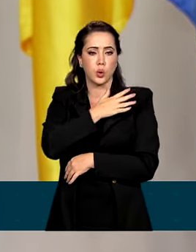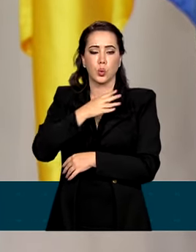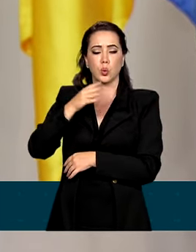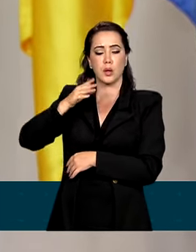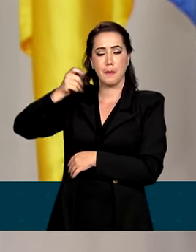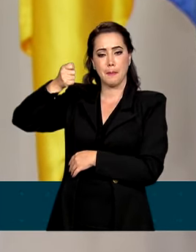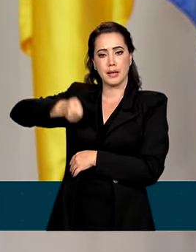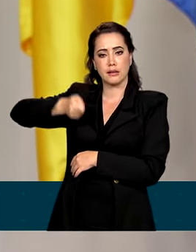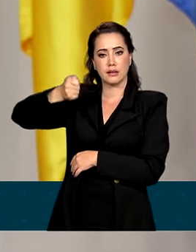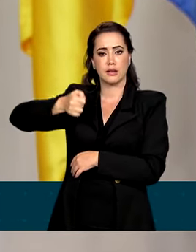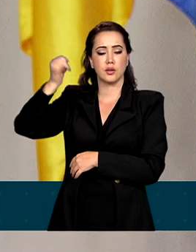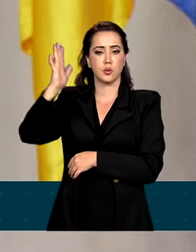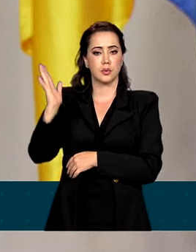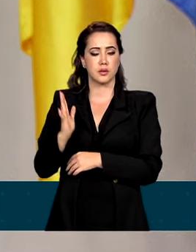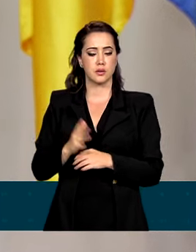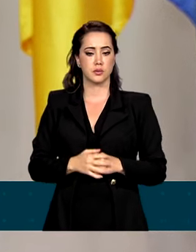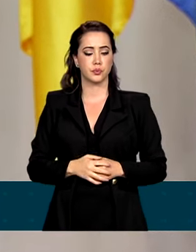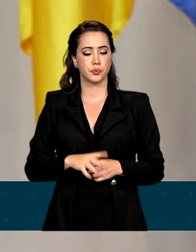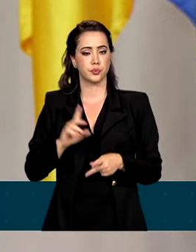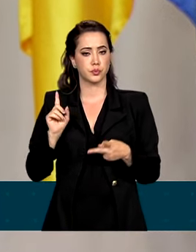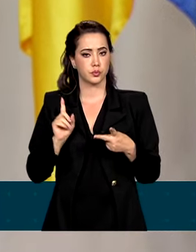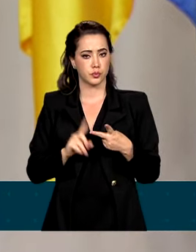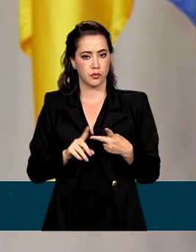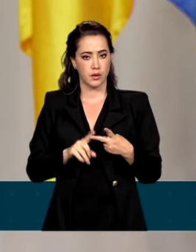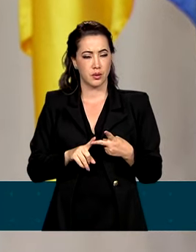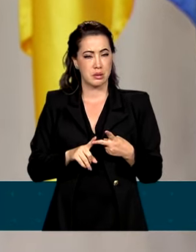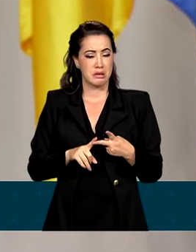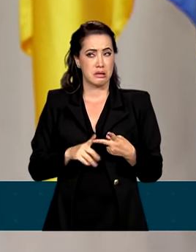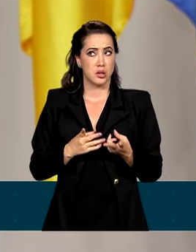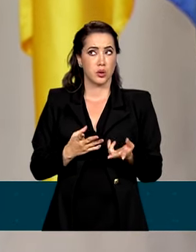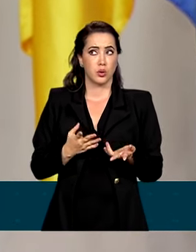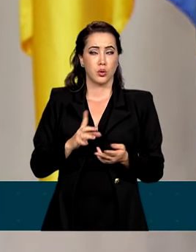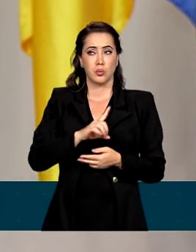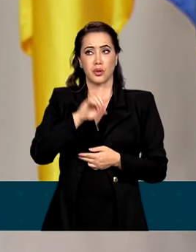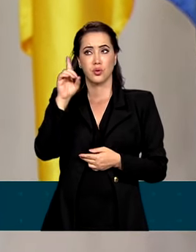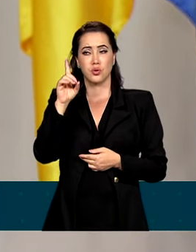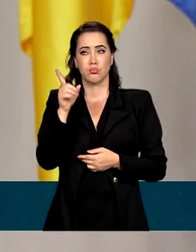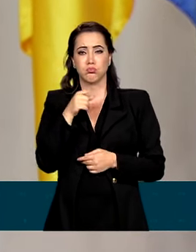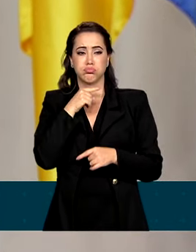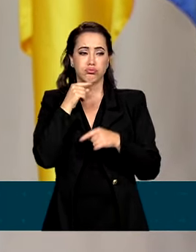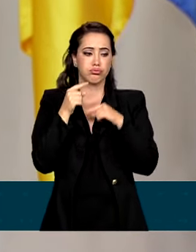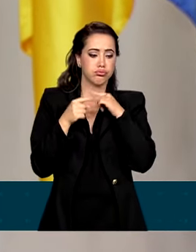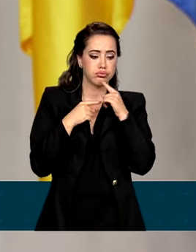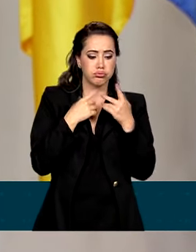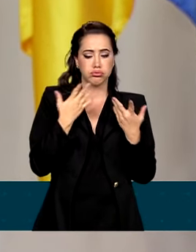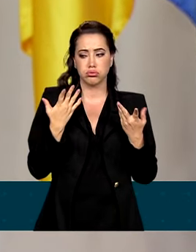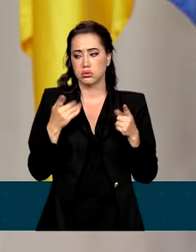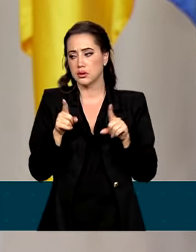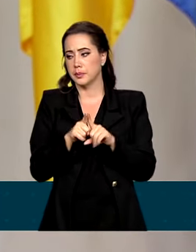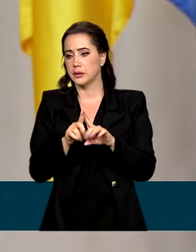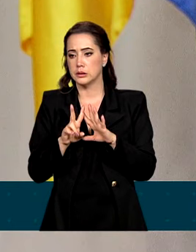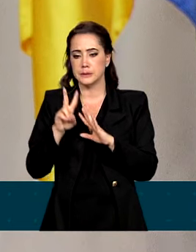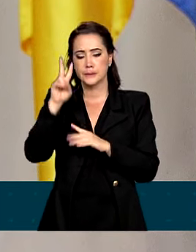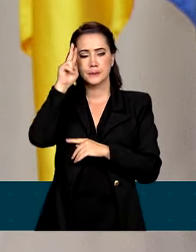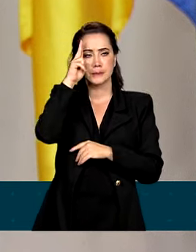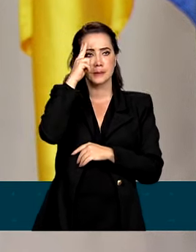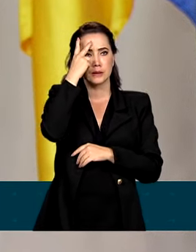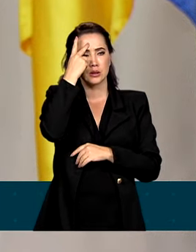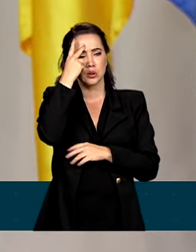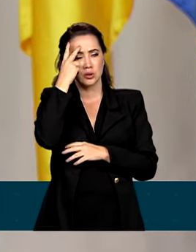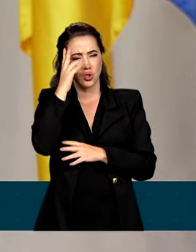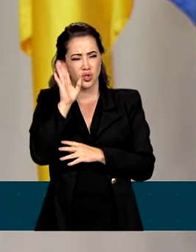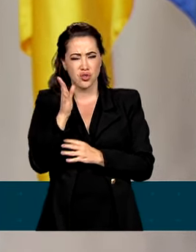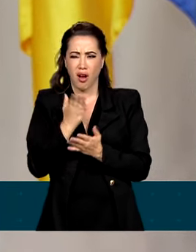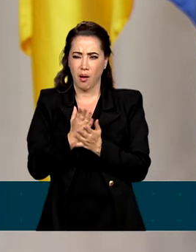segundo lugar, porque aos dias em que a dúvida ecoa e me vejo também a perguntar, tudo ficará por isso